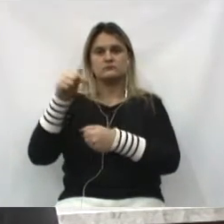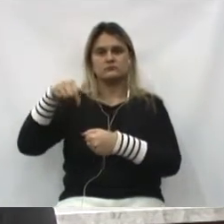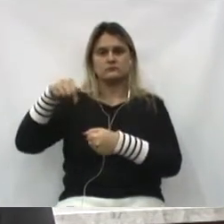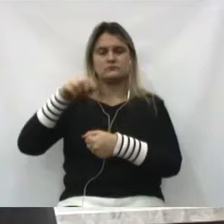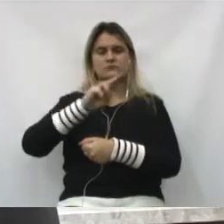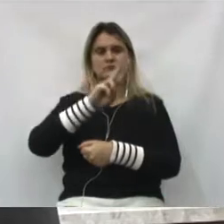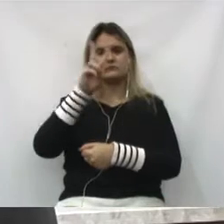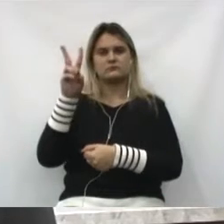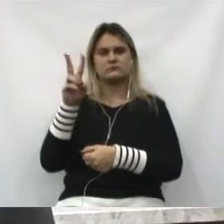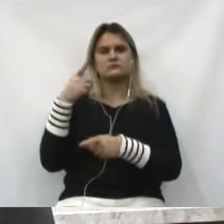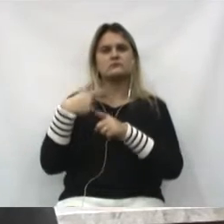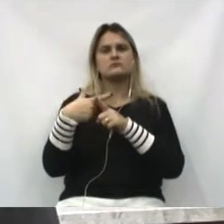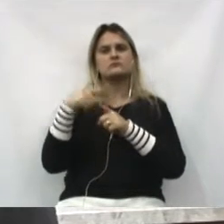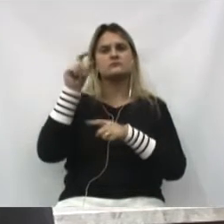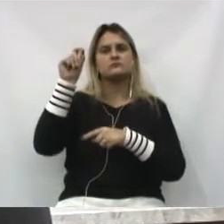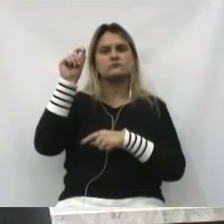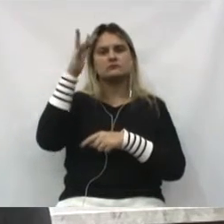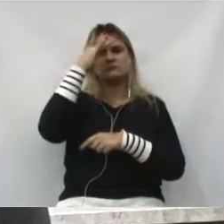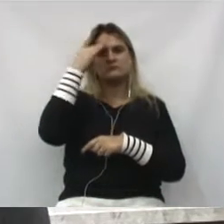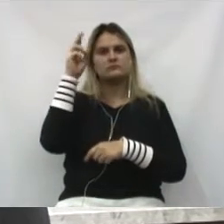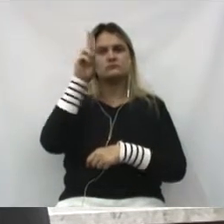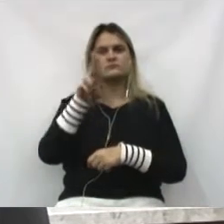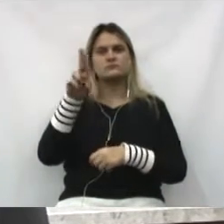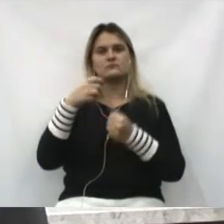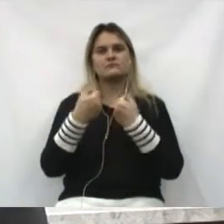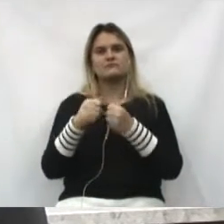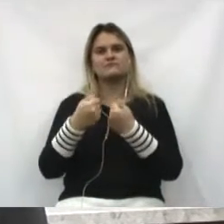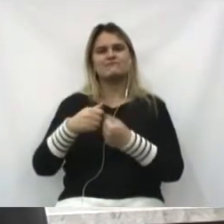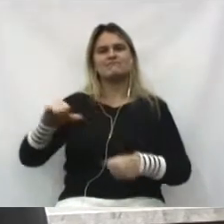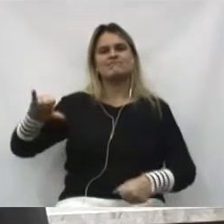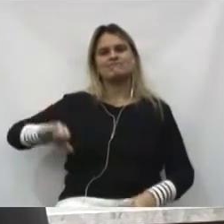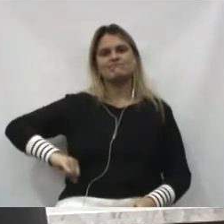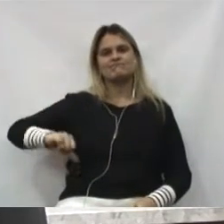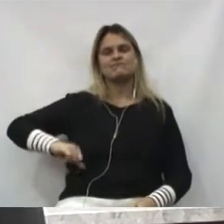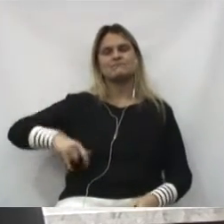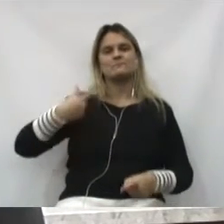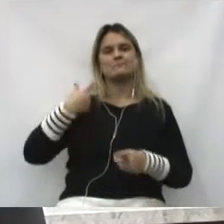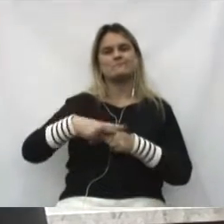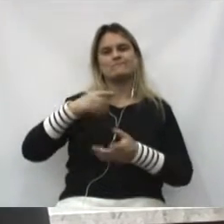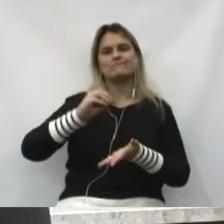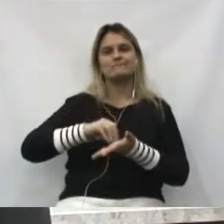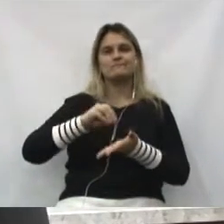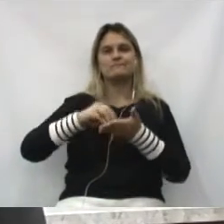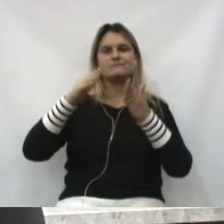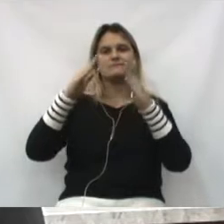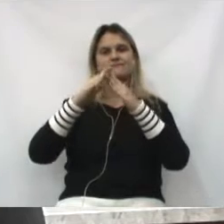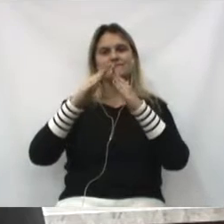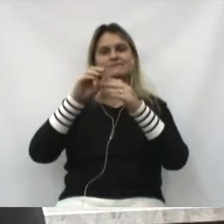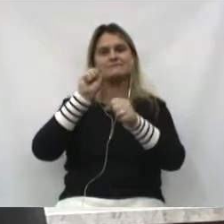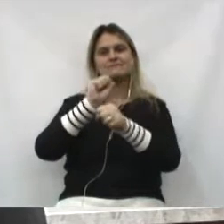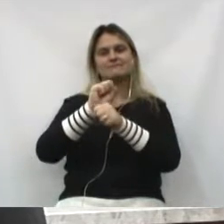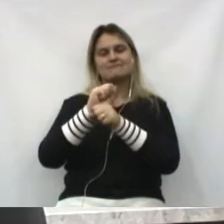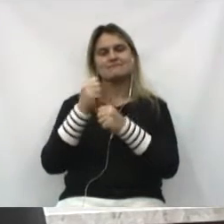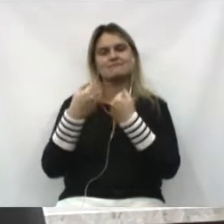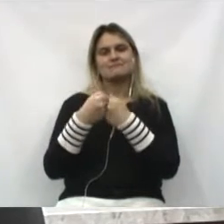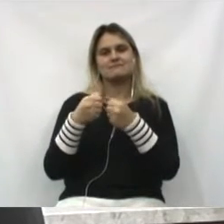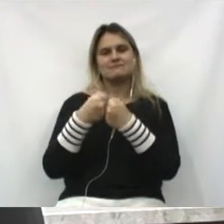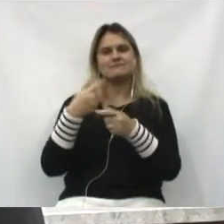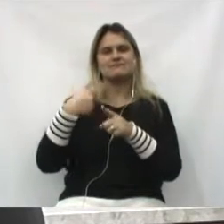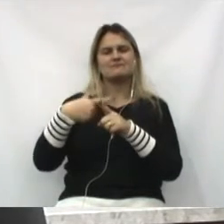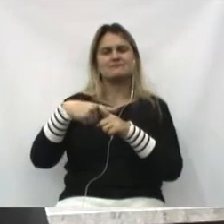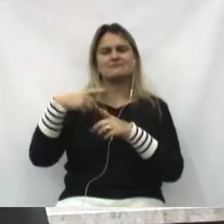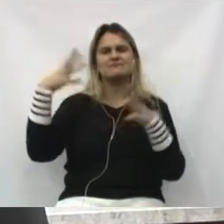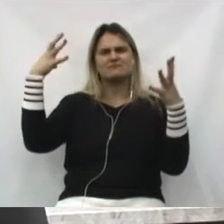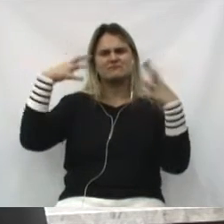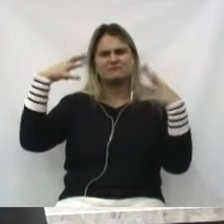da Vitória, o qual os usuários do transporte público estão sofrendo devido à falta dos pontos de